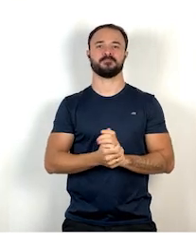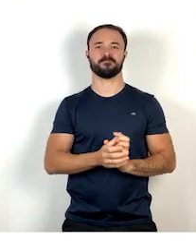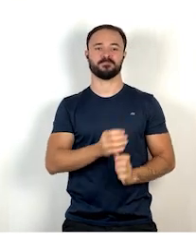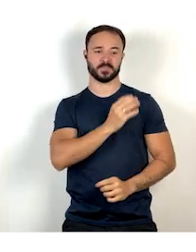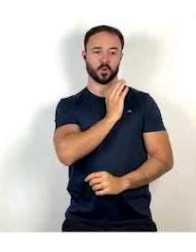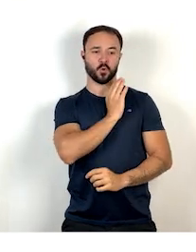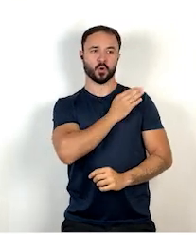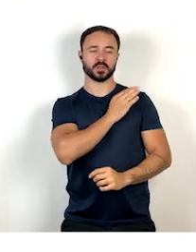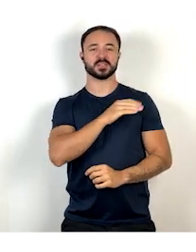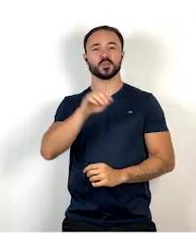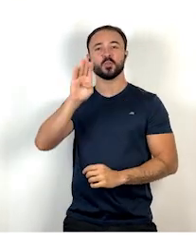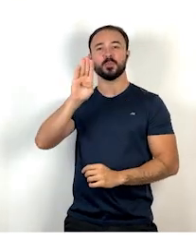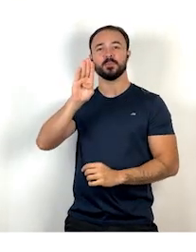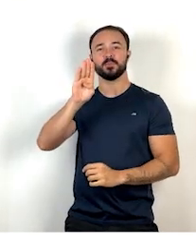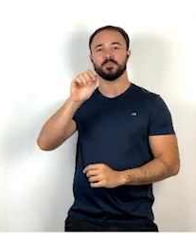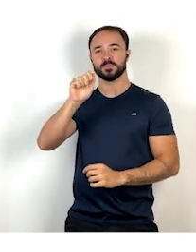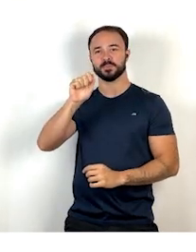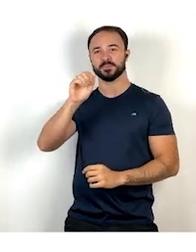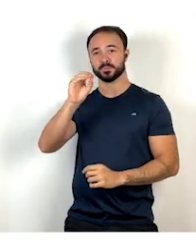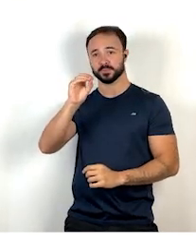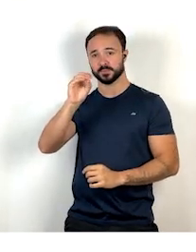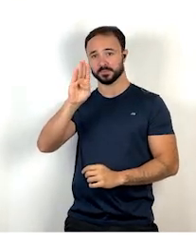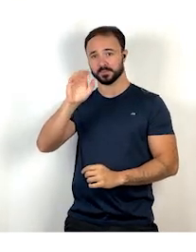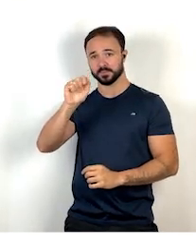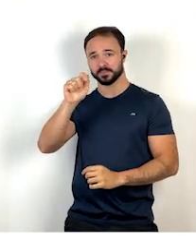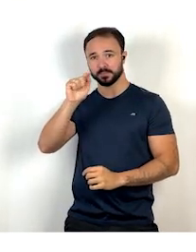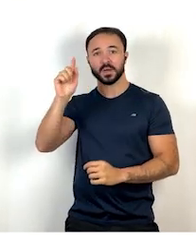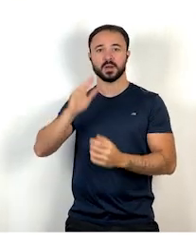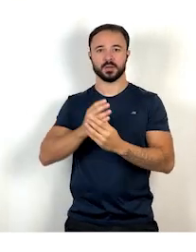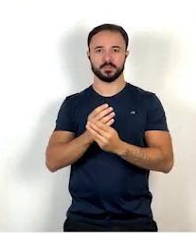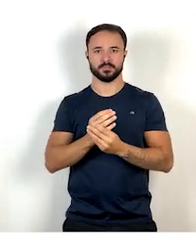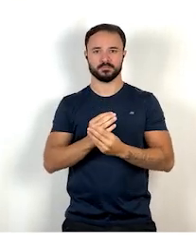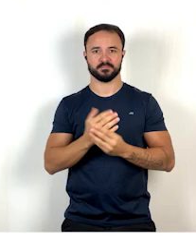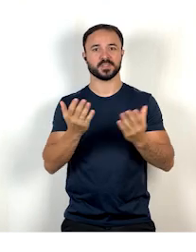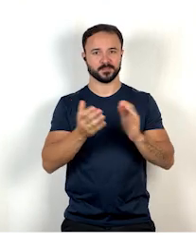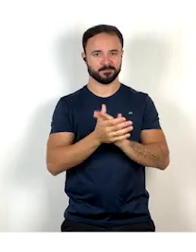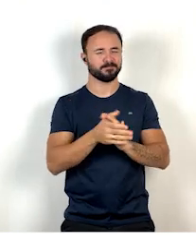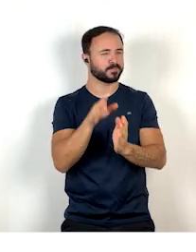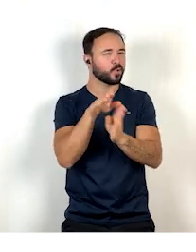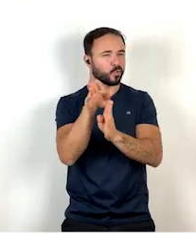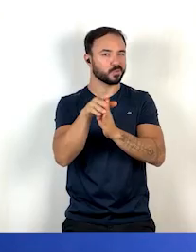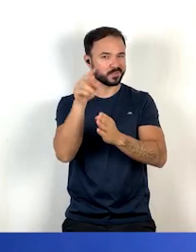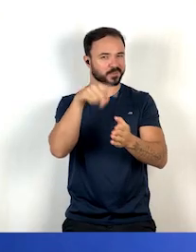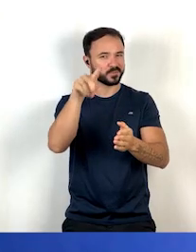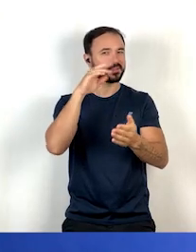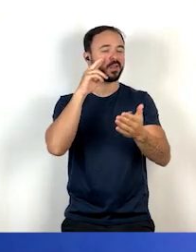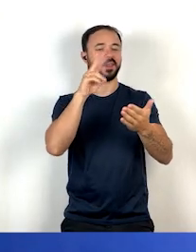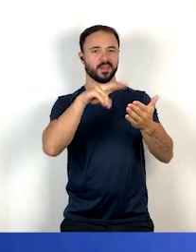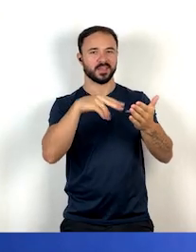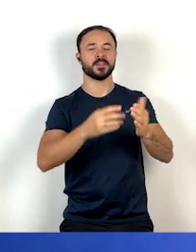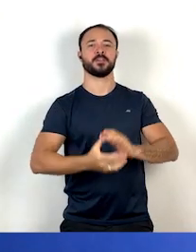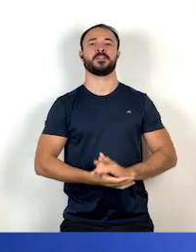chama O Coração do Baobá. Deixo isso aqui como indicação de leitura.